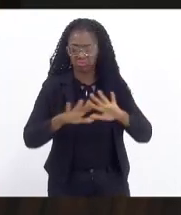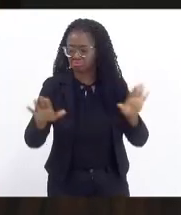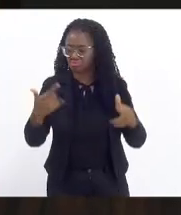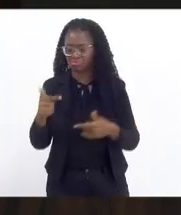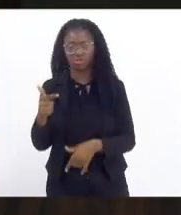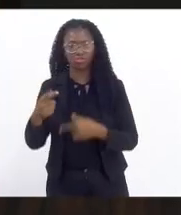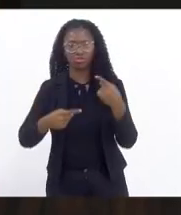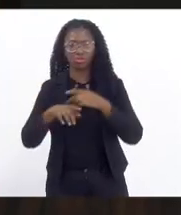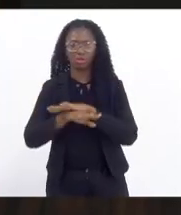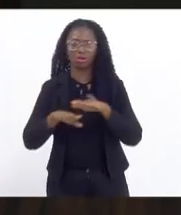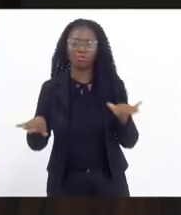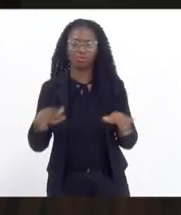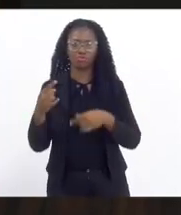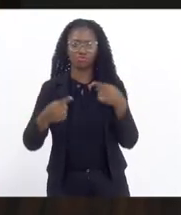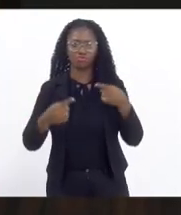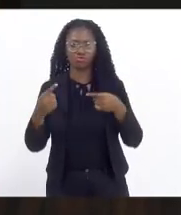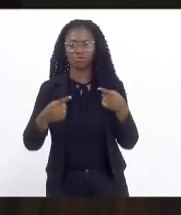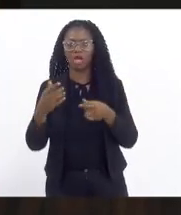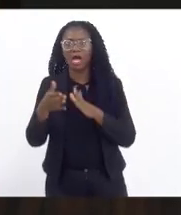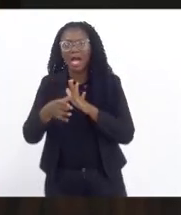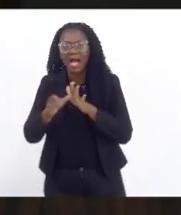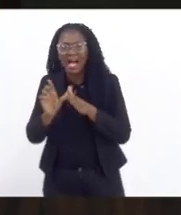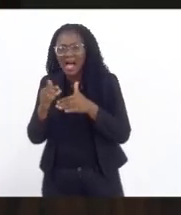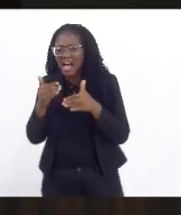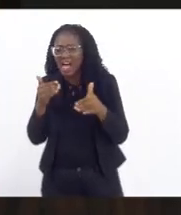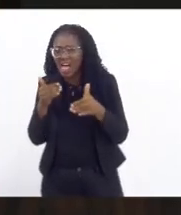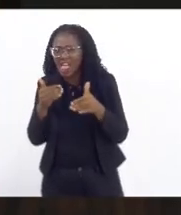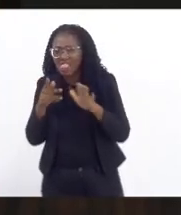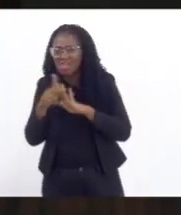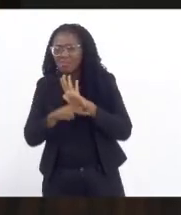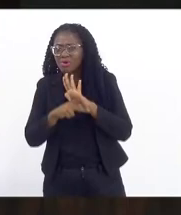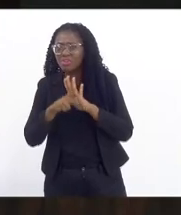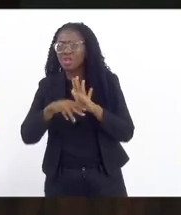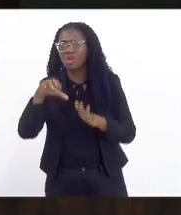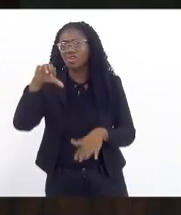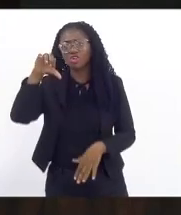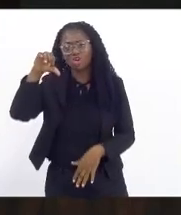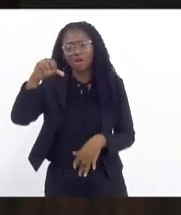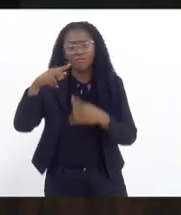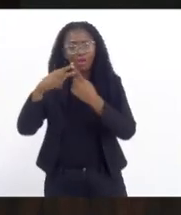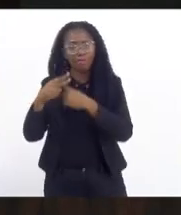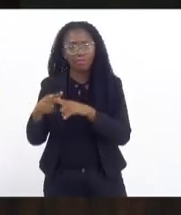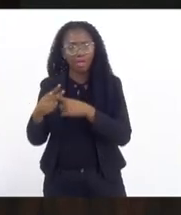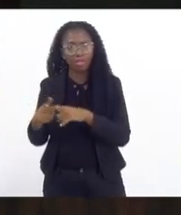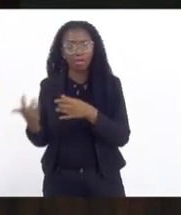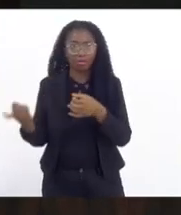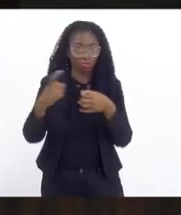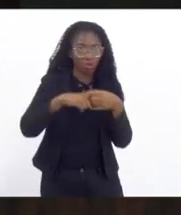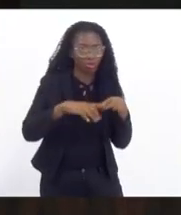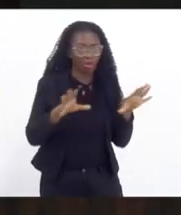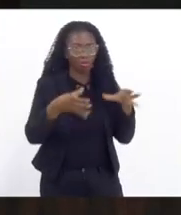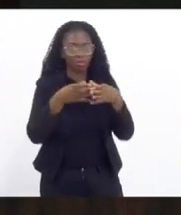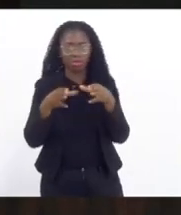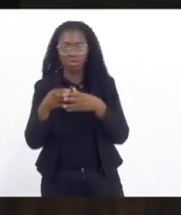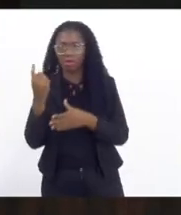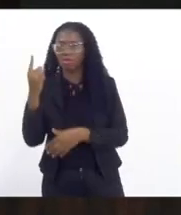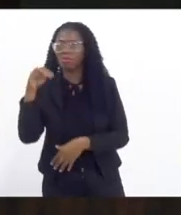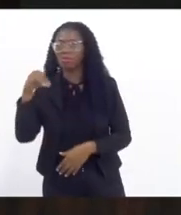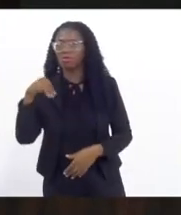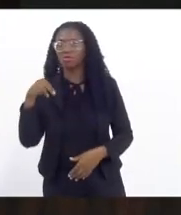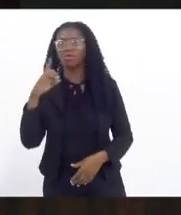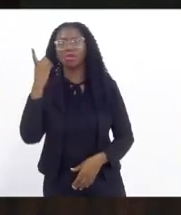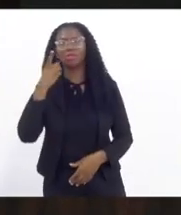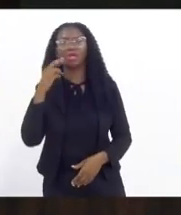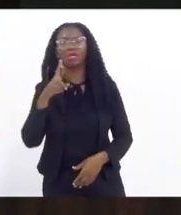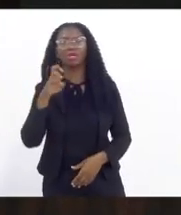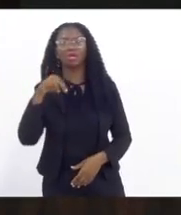discutir, encerrado a discussão, antes, o projeto recebeu nove emendas, antes de retornar às comissões, um minuto, o deputado Renata Souza.